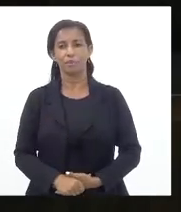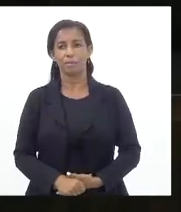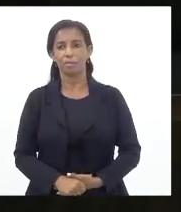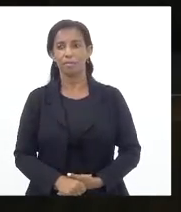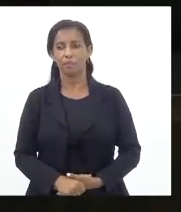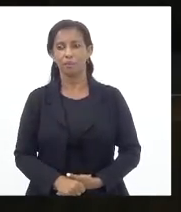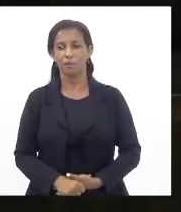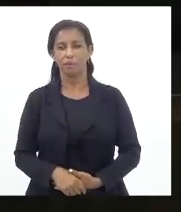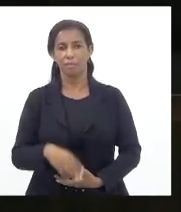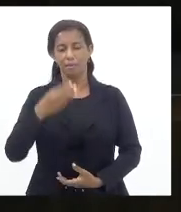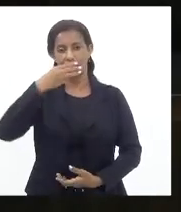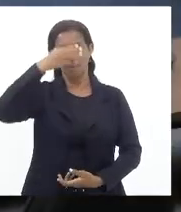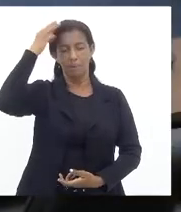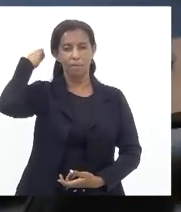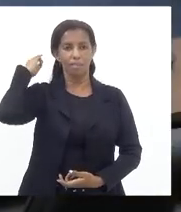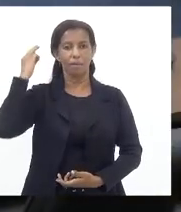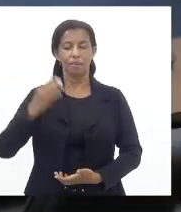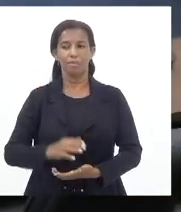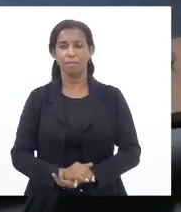Deputado Márcio Pacheco.